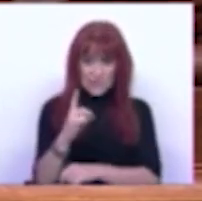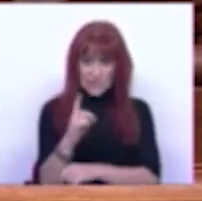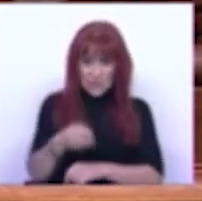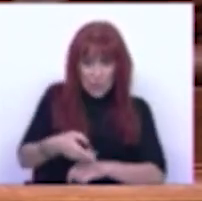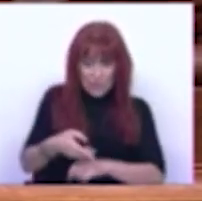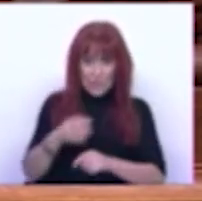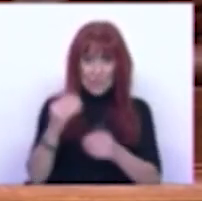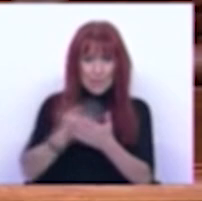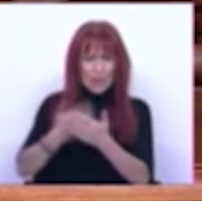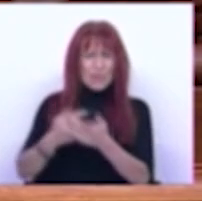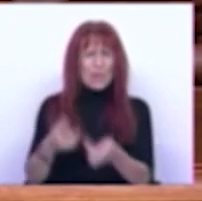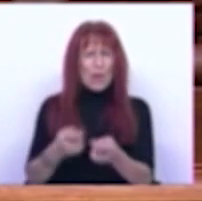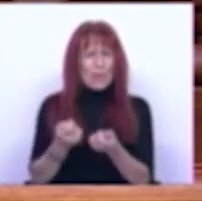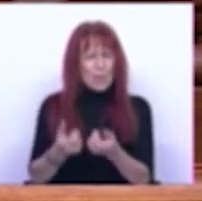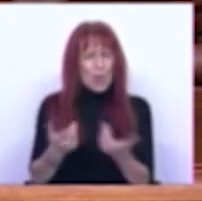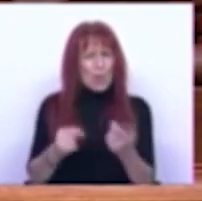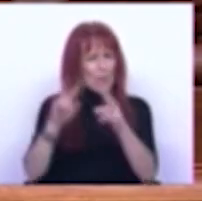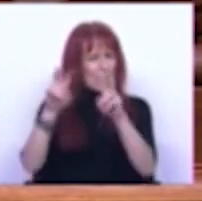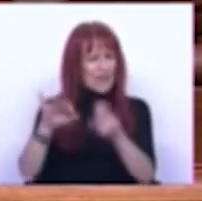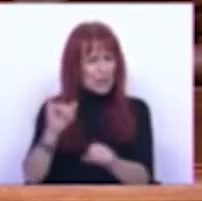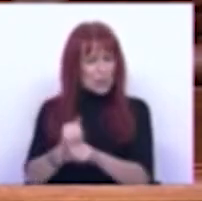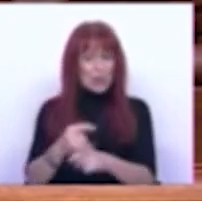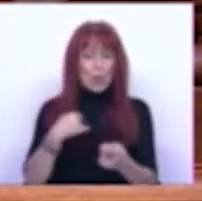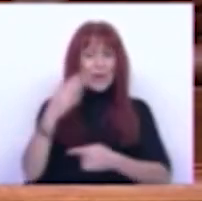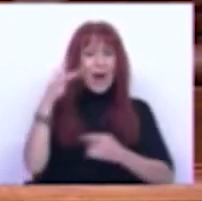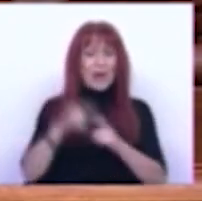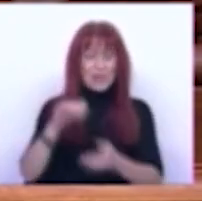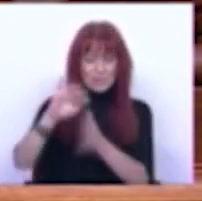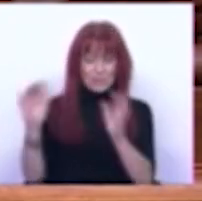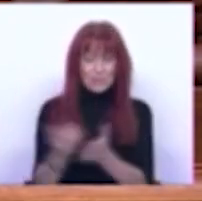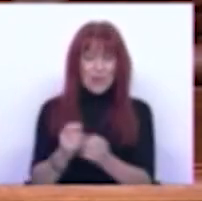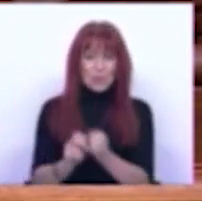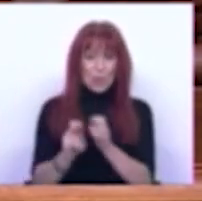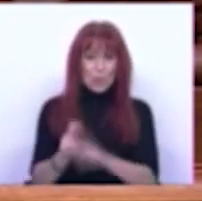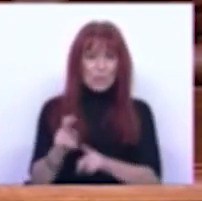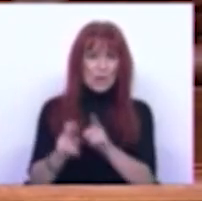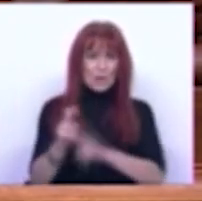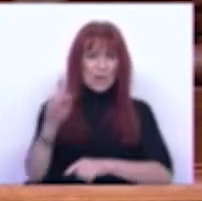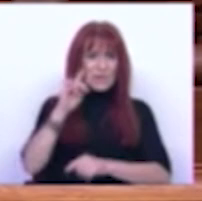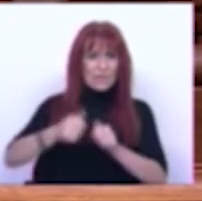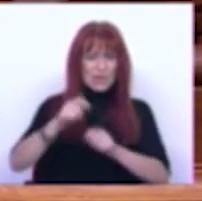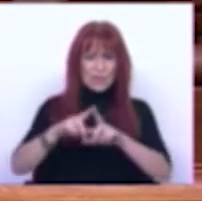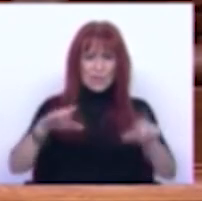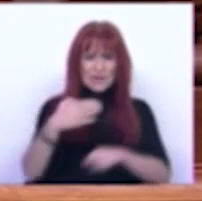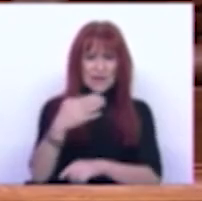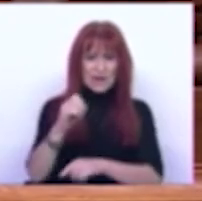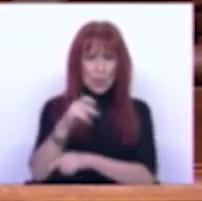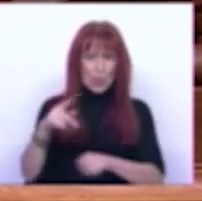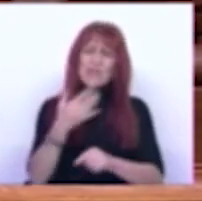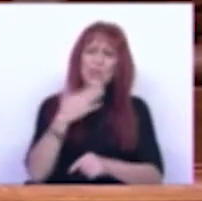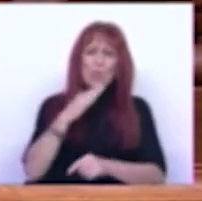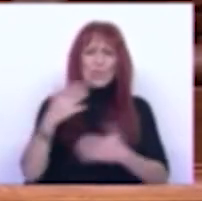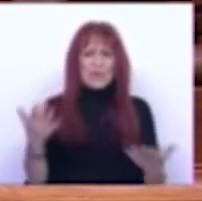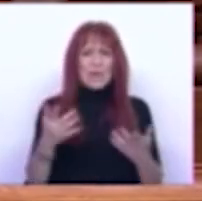369 páginas sabem também a pouco noutras matérias quando se acha que o aumento do cabazo essencial com um vale de 60 euros é